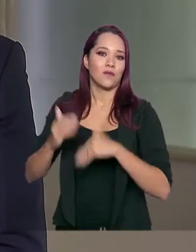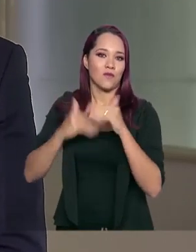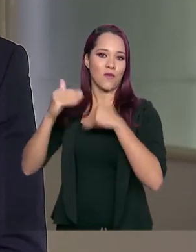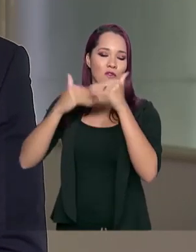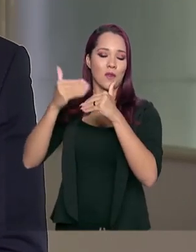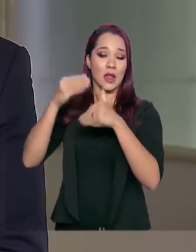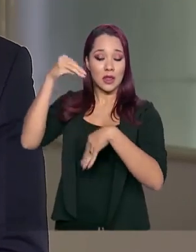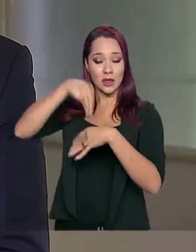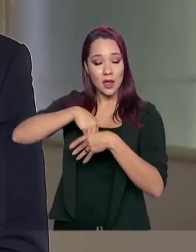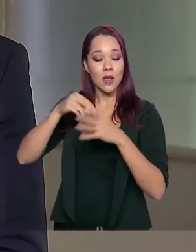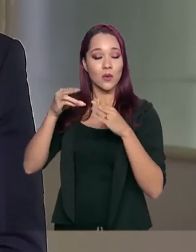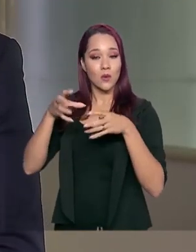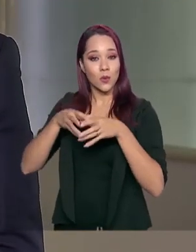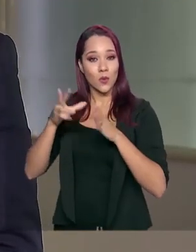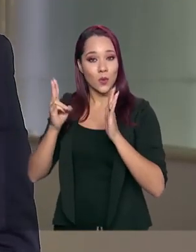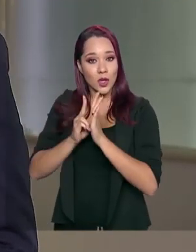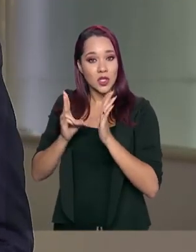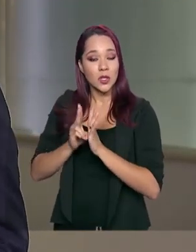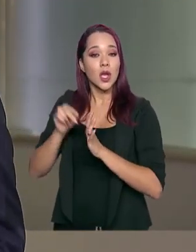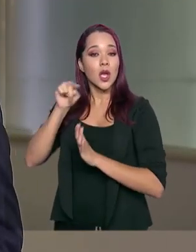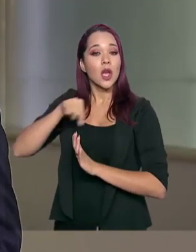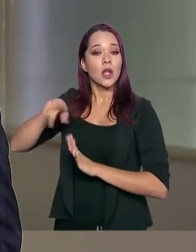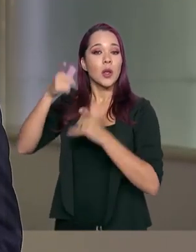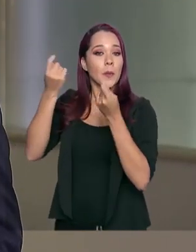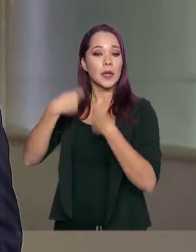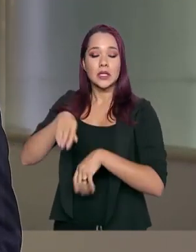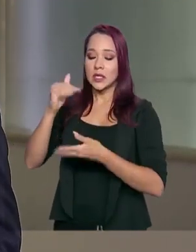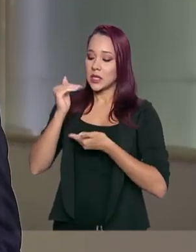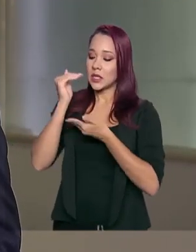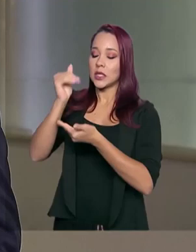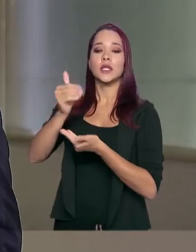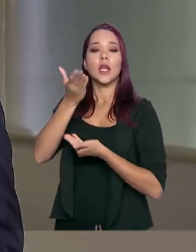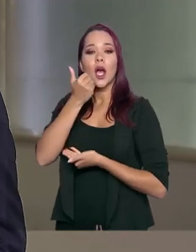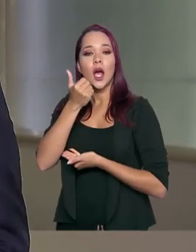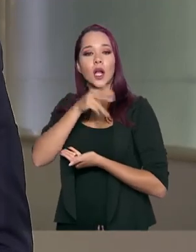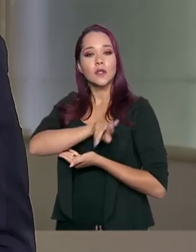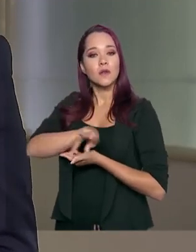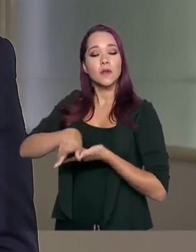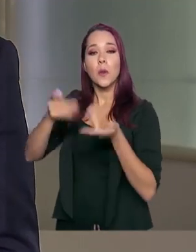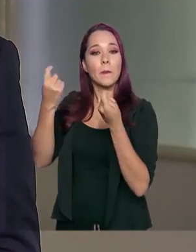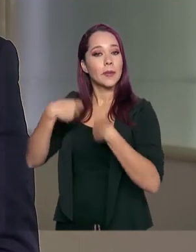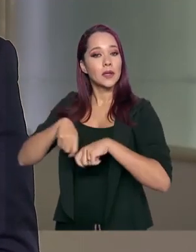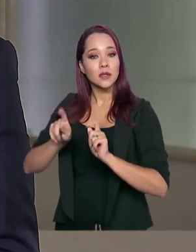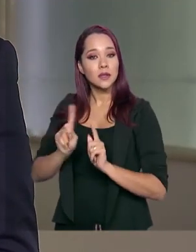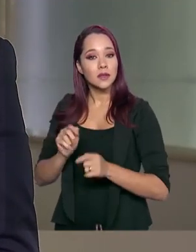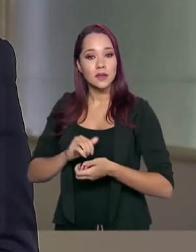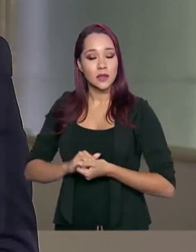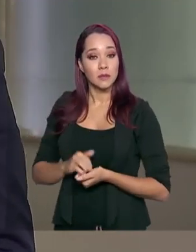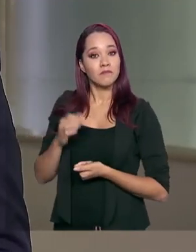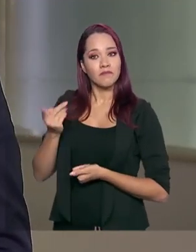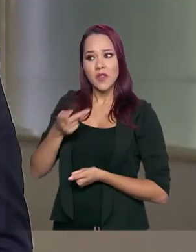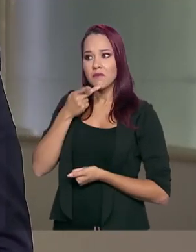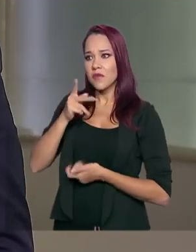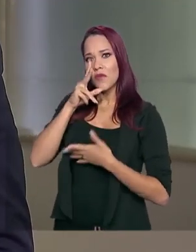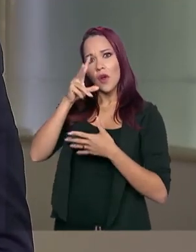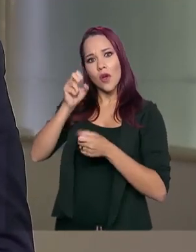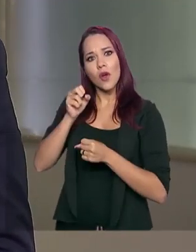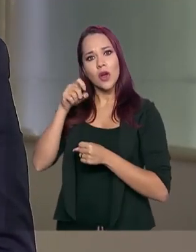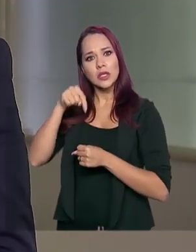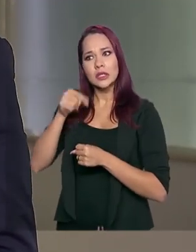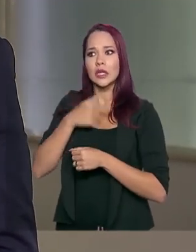dentro das aldeias, eles não estão precisando das cestas básicas. E é o que eu tenho fortalecido muito na minha